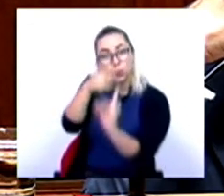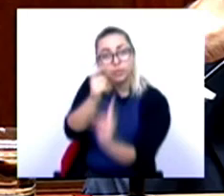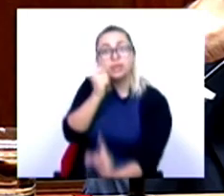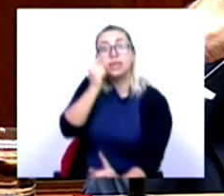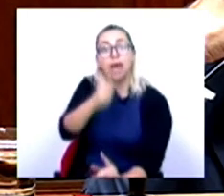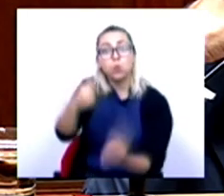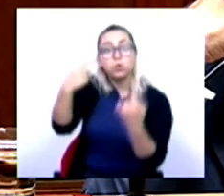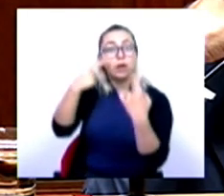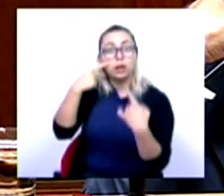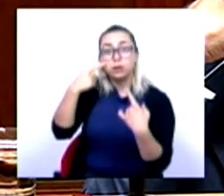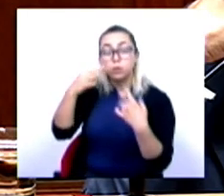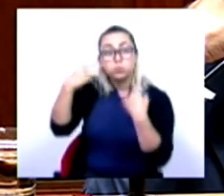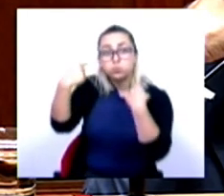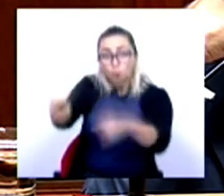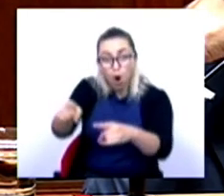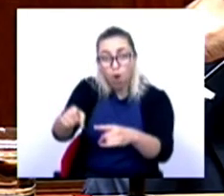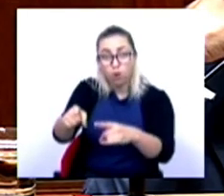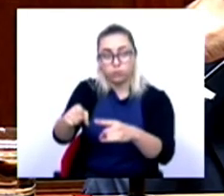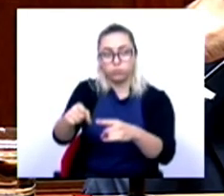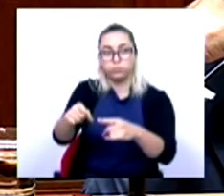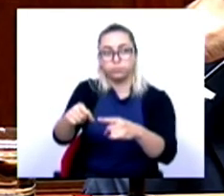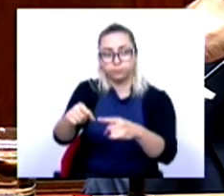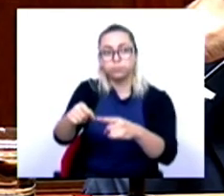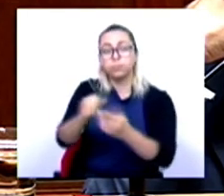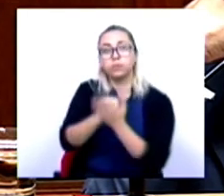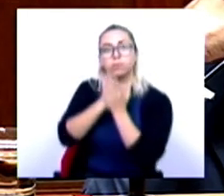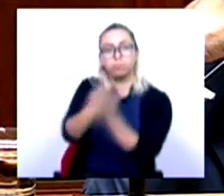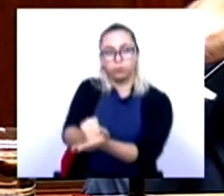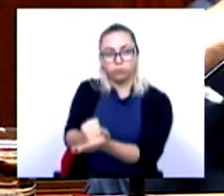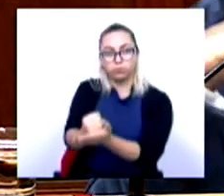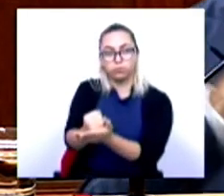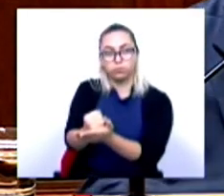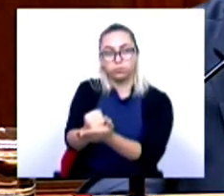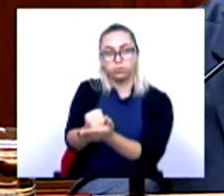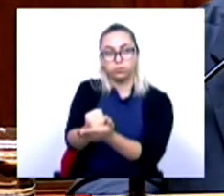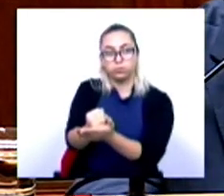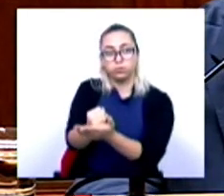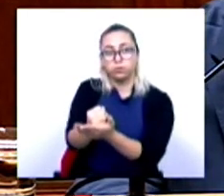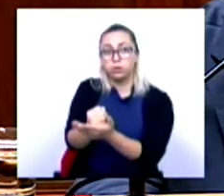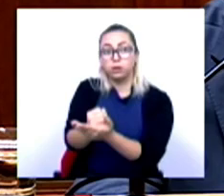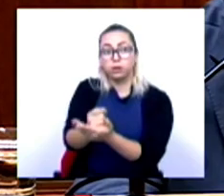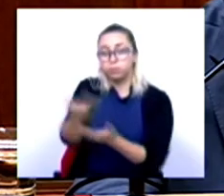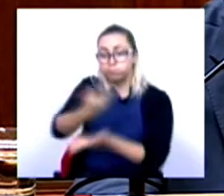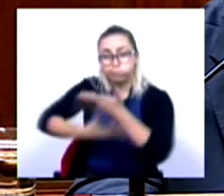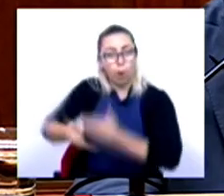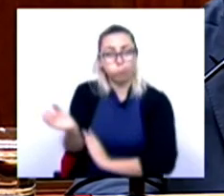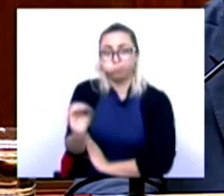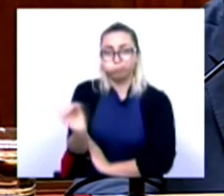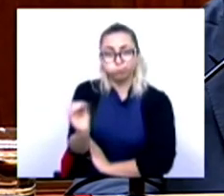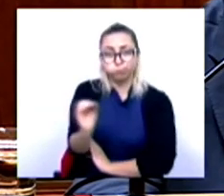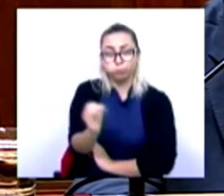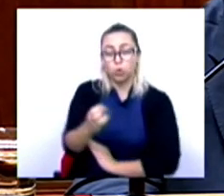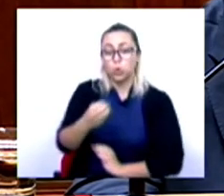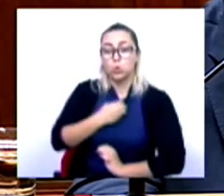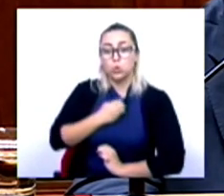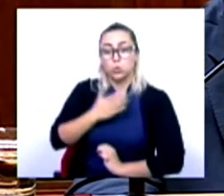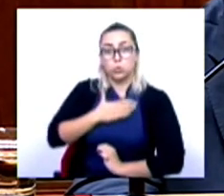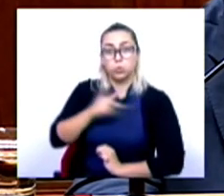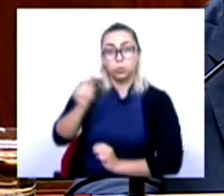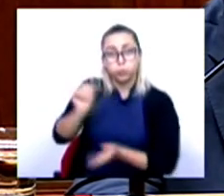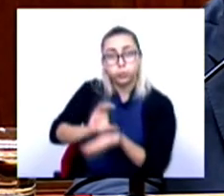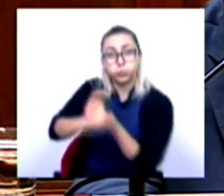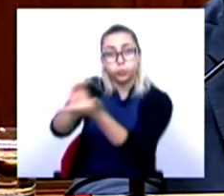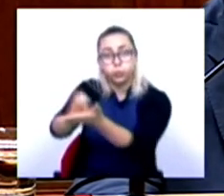exclusivamente e diretamente a apoiar a fundo perdido o investimento empresarial na